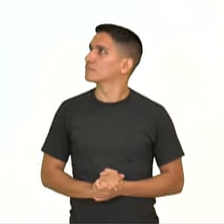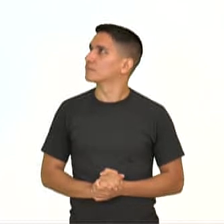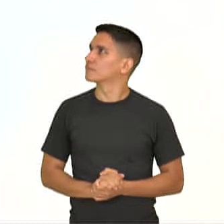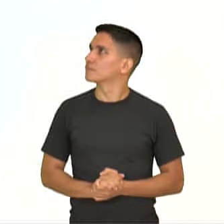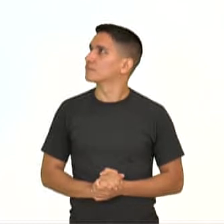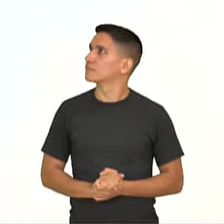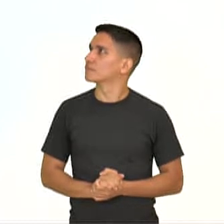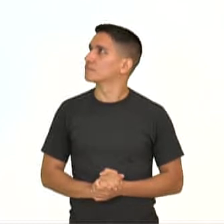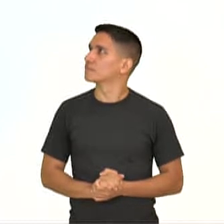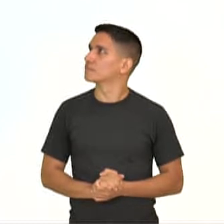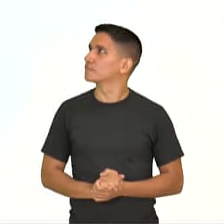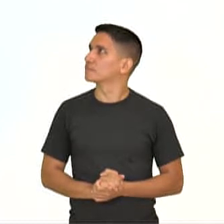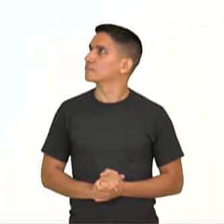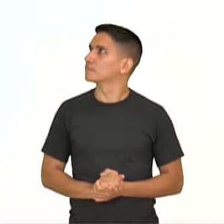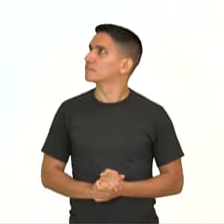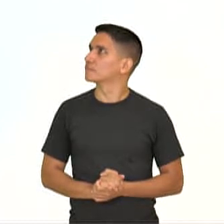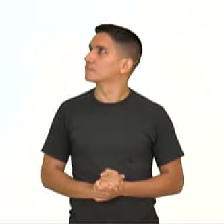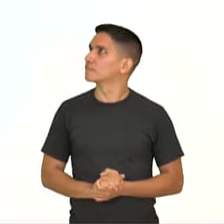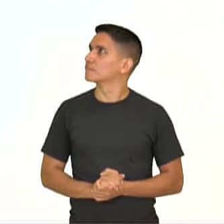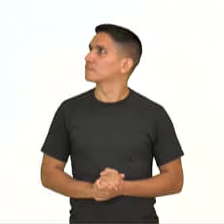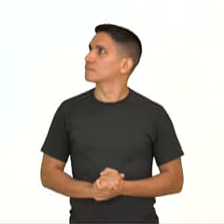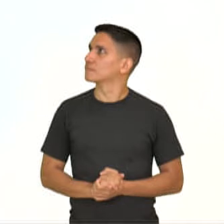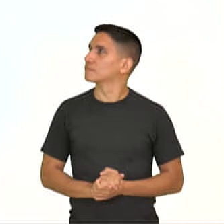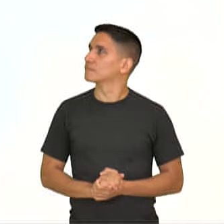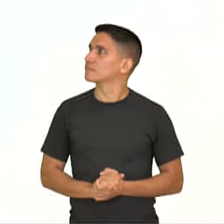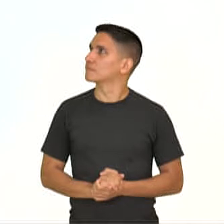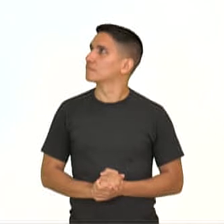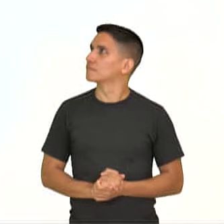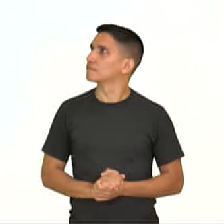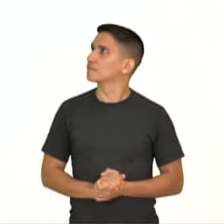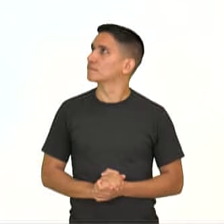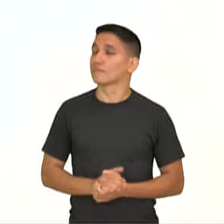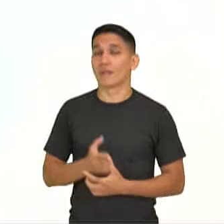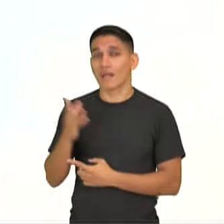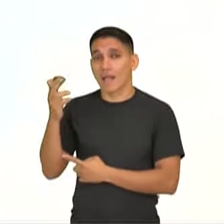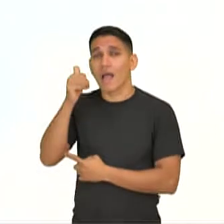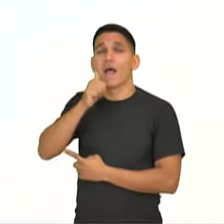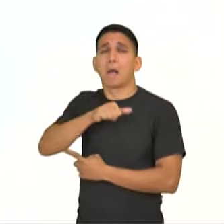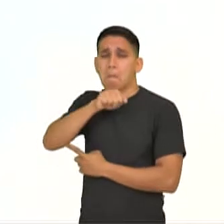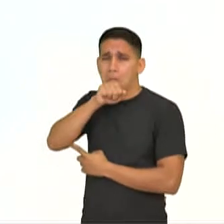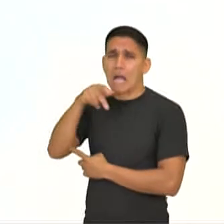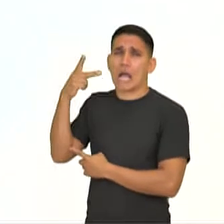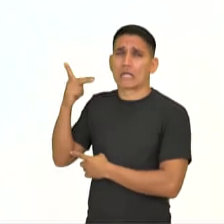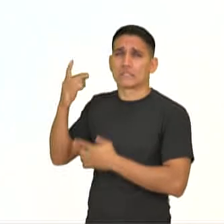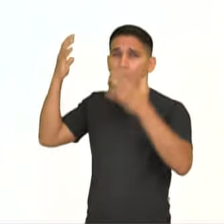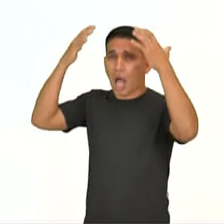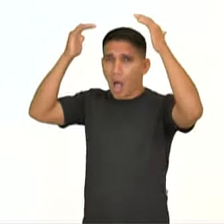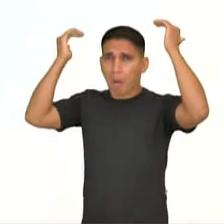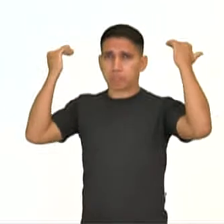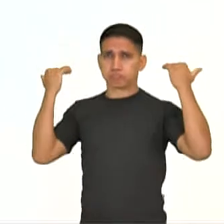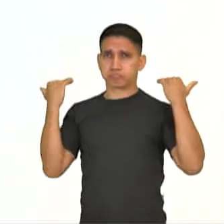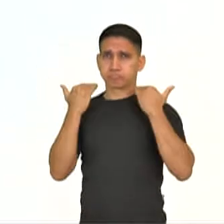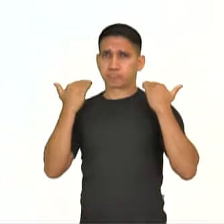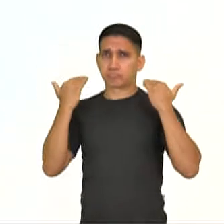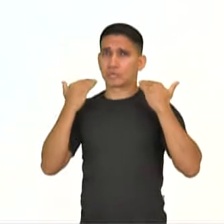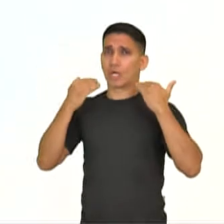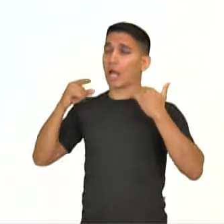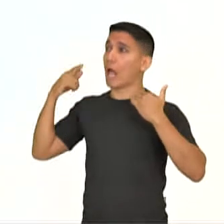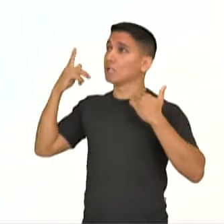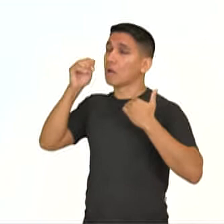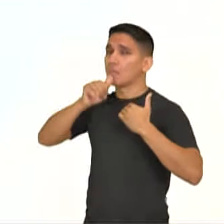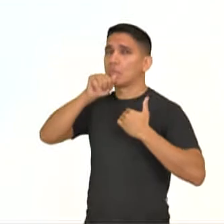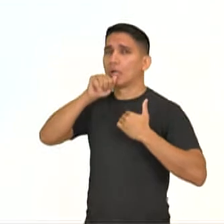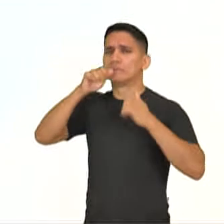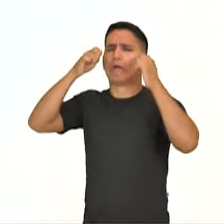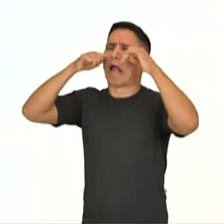Vamos a ver, aqui está a mãe da Mafalda chorando. E a Mafalda vai falar assim para